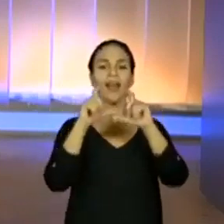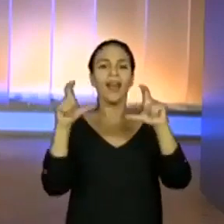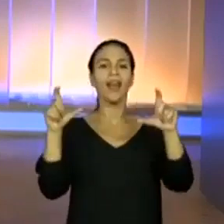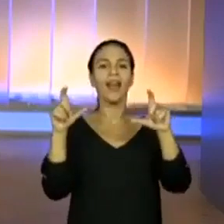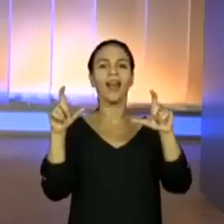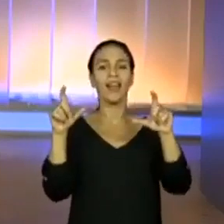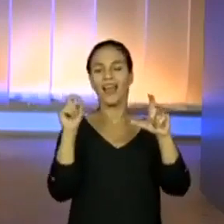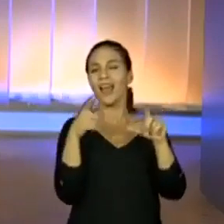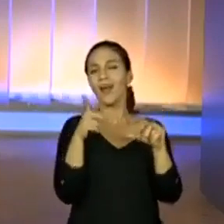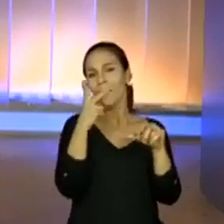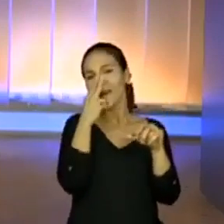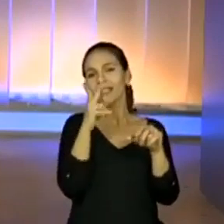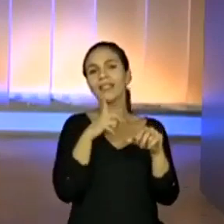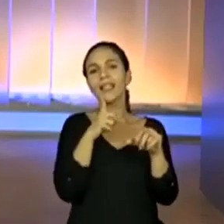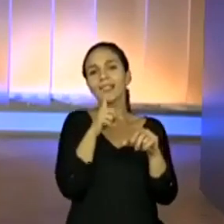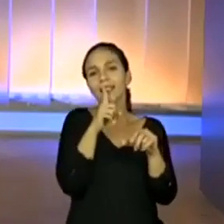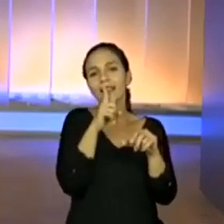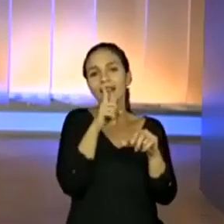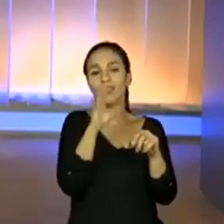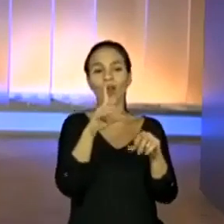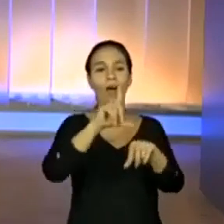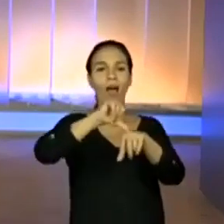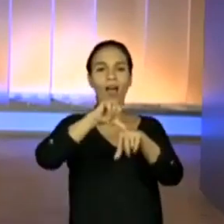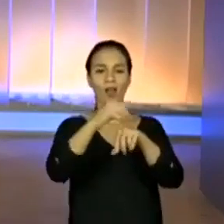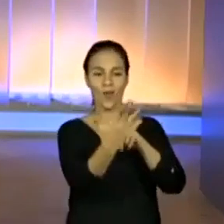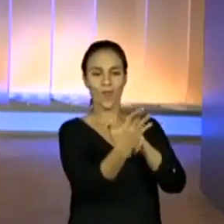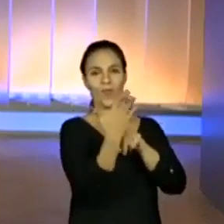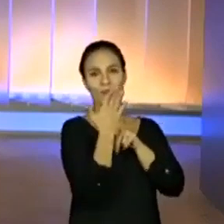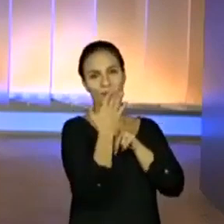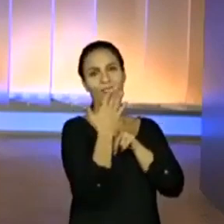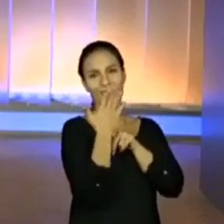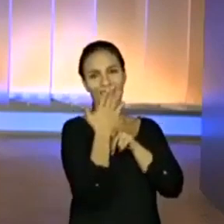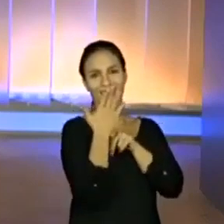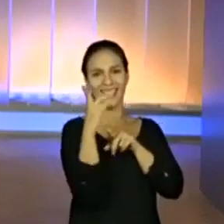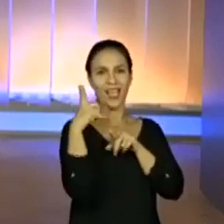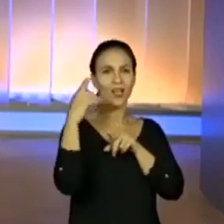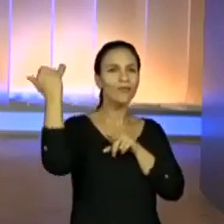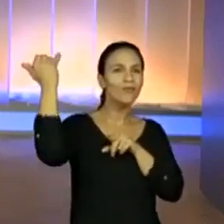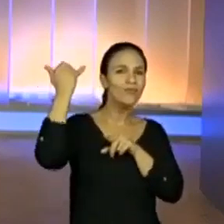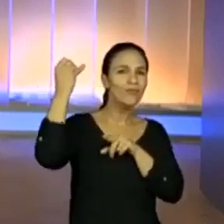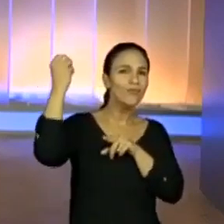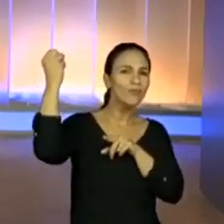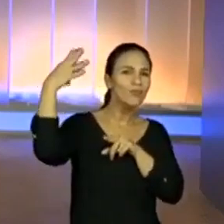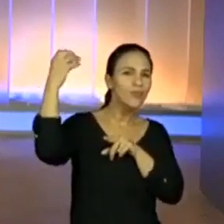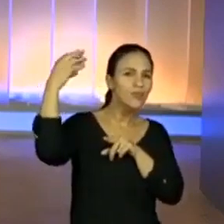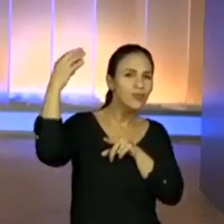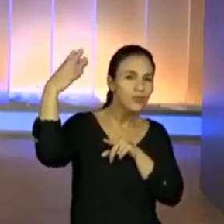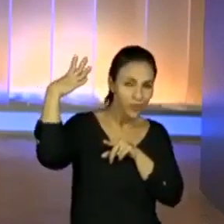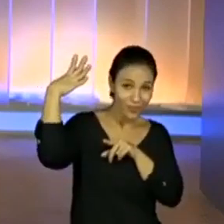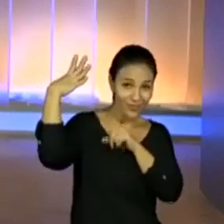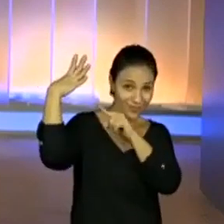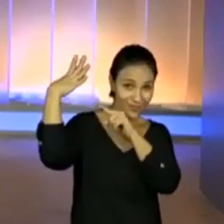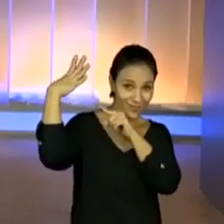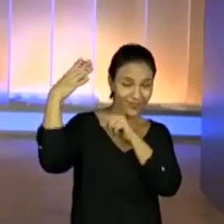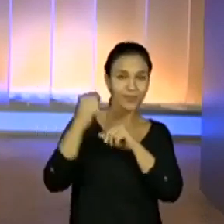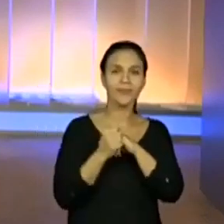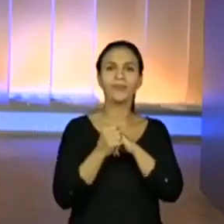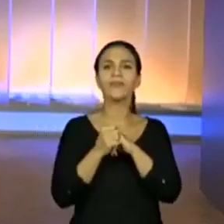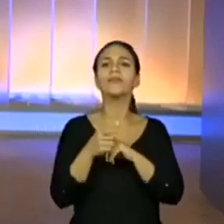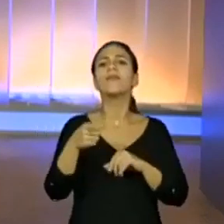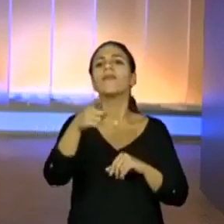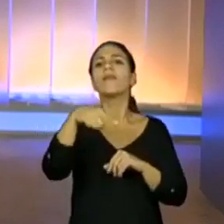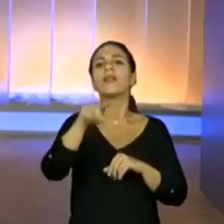tipo, é um sinal silencioso, tá bom? Lembra que eu comentei para vocês do estado de São Paulo? E aí vocês colocaram ontem, olha,